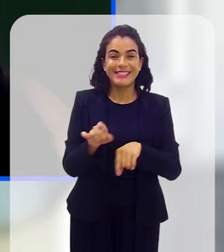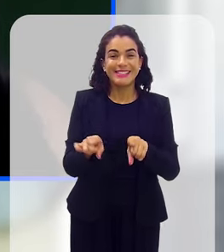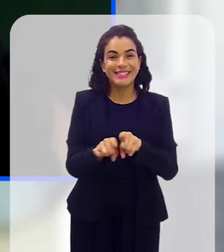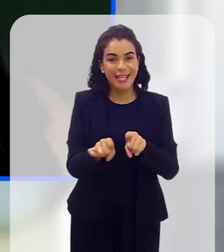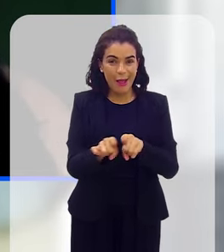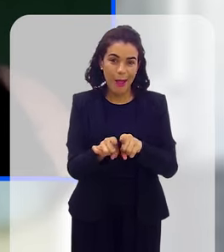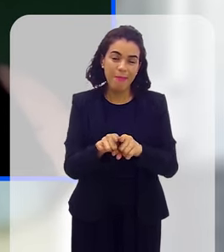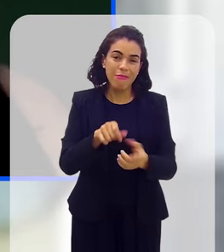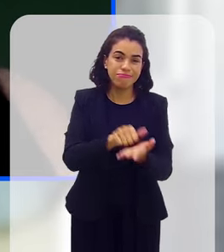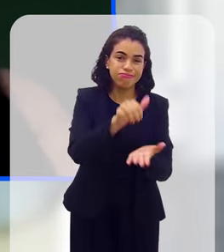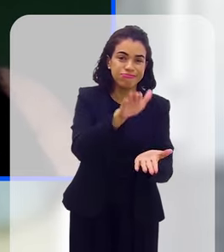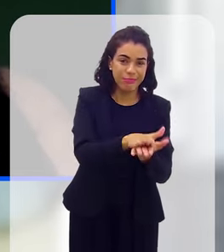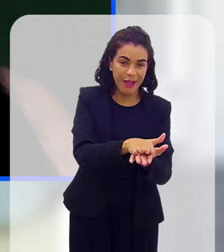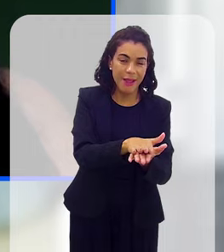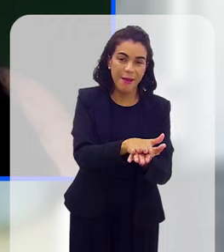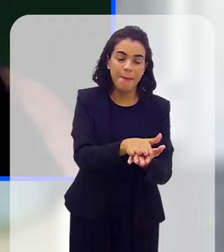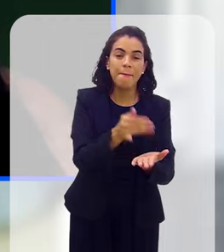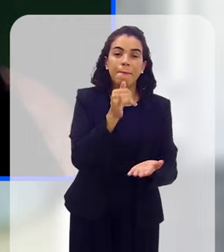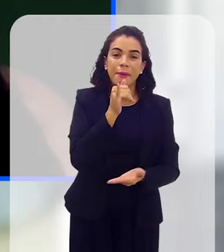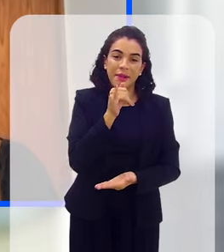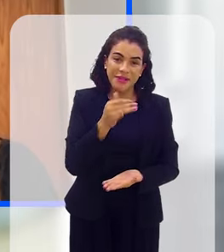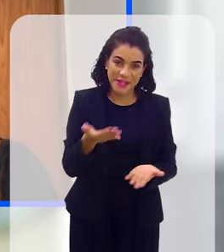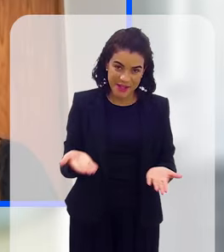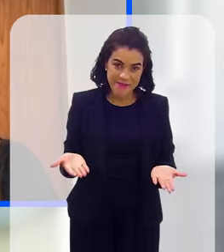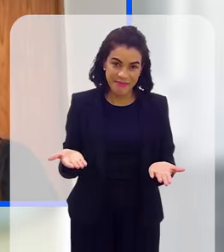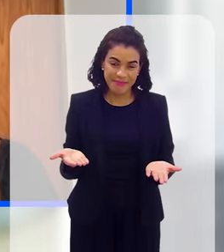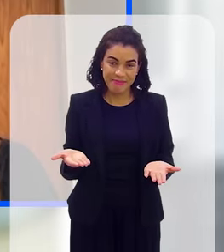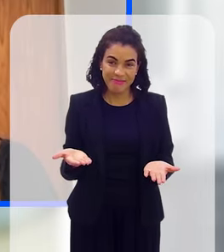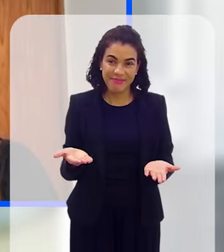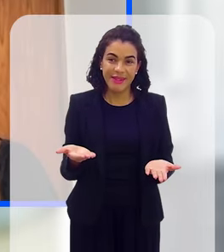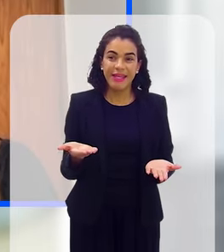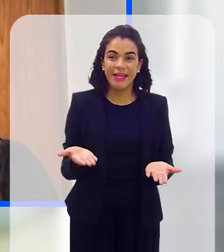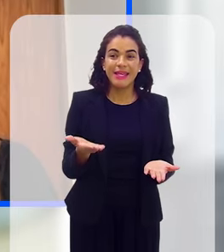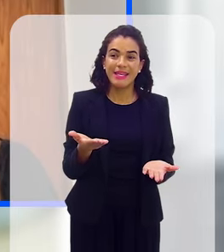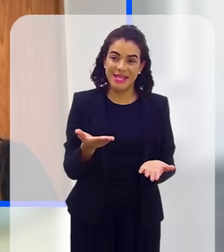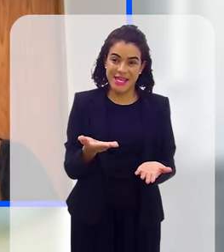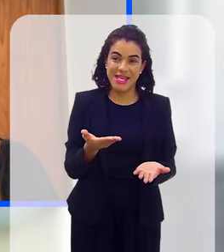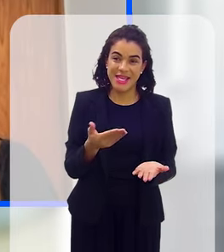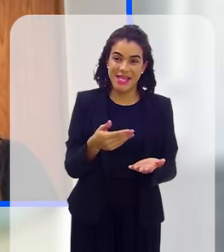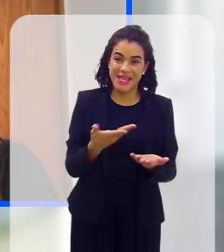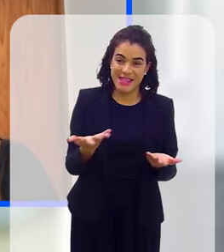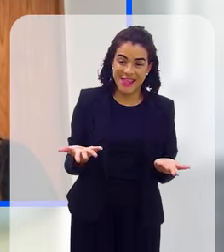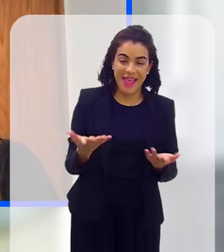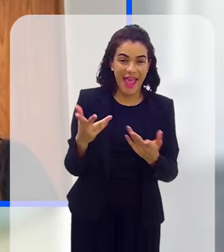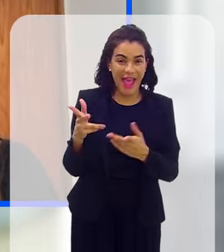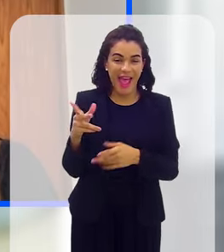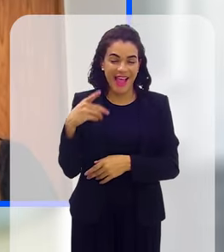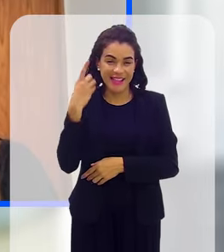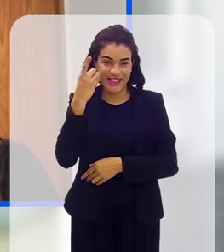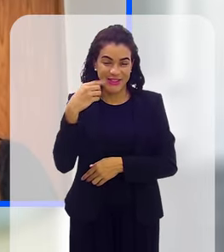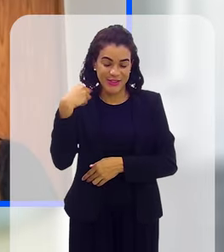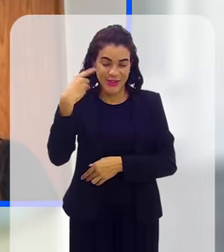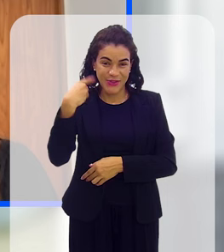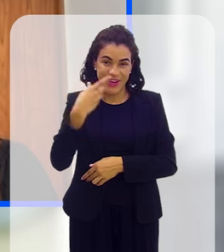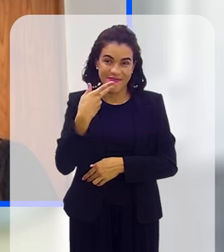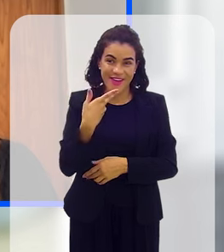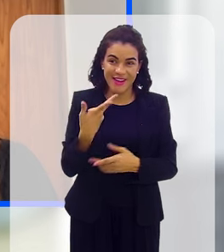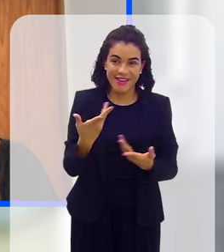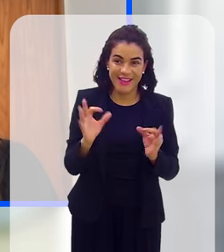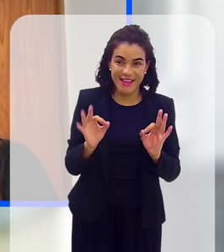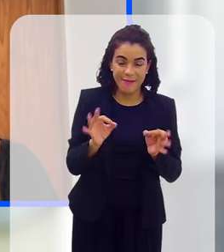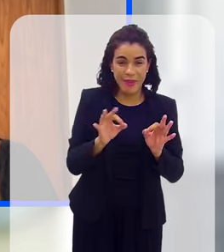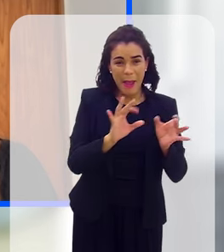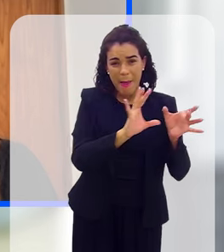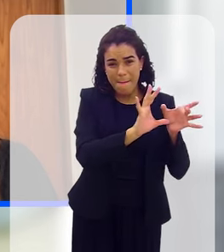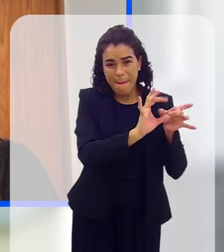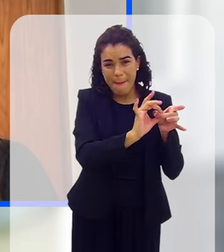e audita, digamos assim. E a caneta do Estado é pesada, como a doutora muito bem colocou. É uma